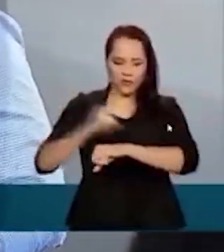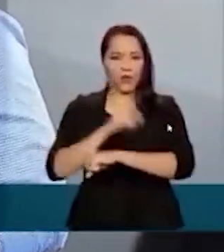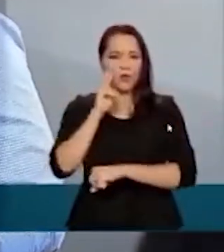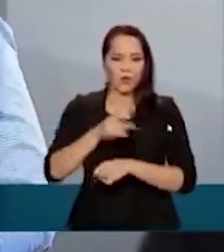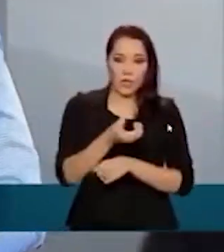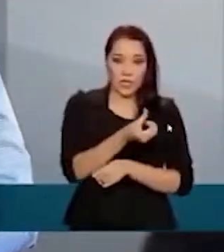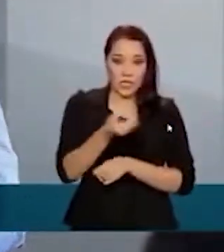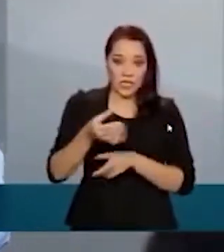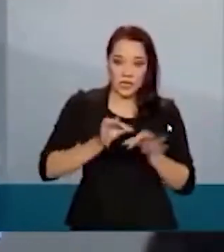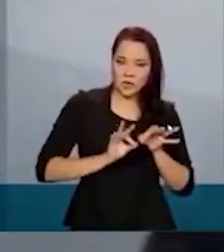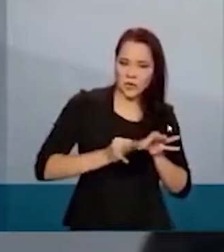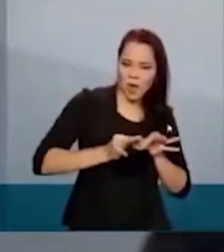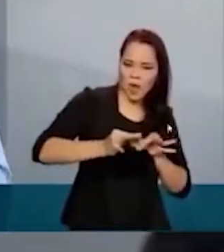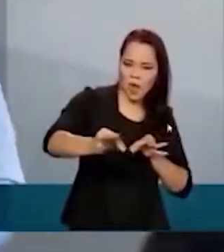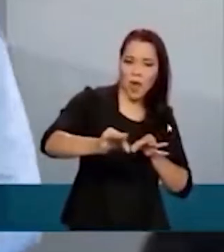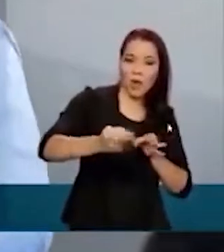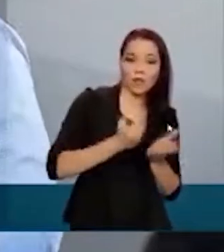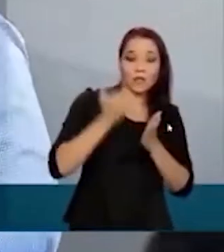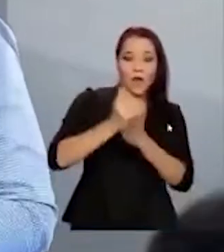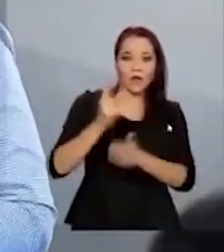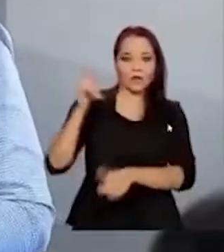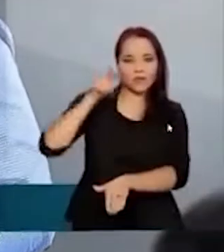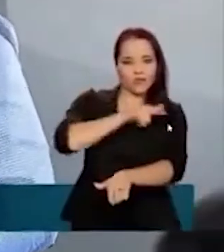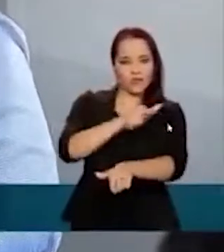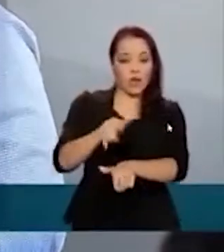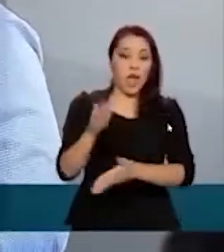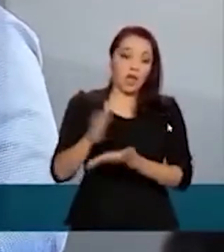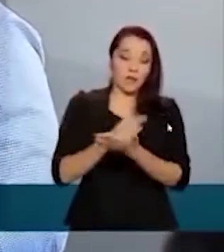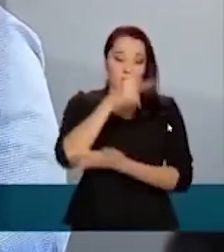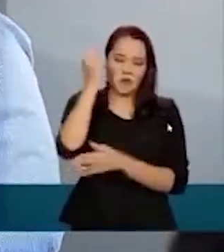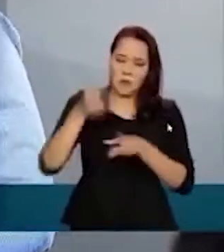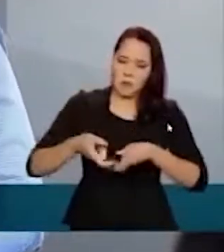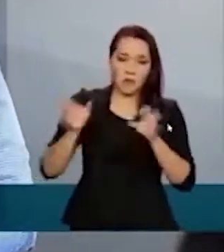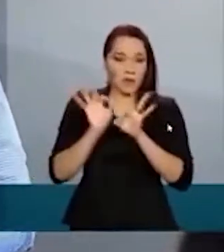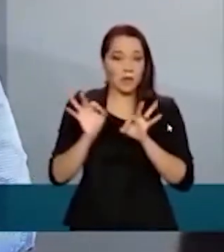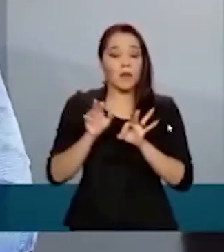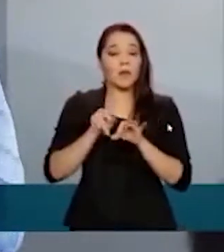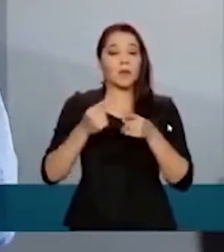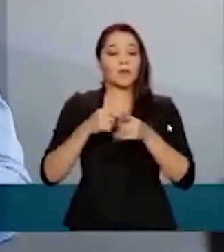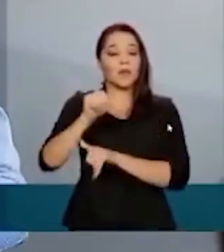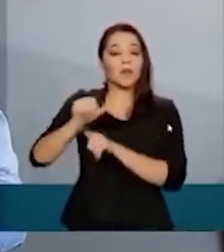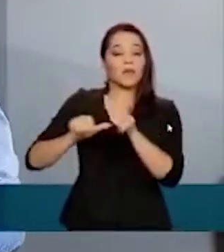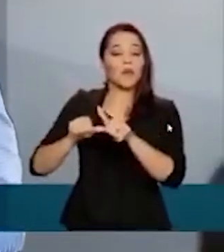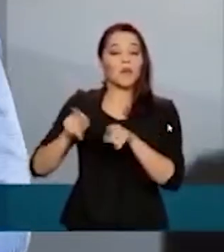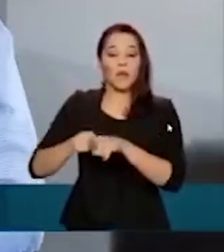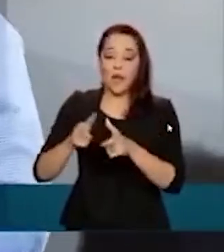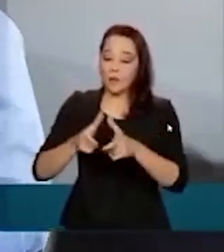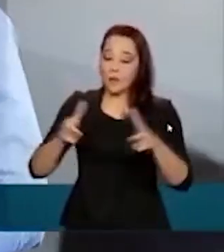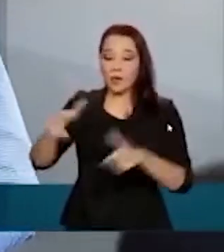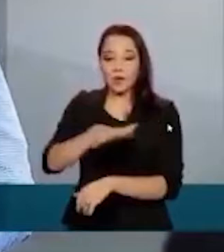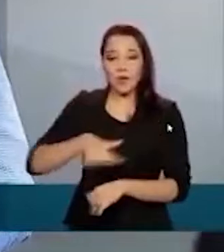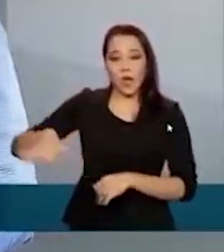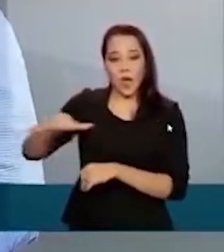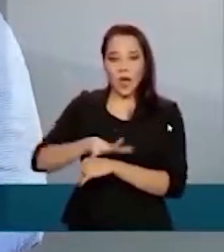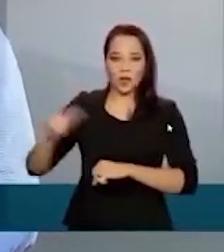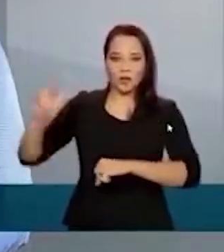de ampliação de pista. Talvez as pessoas não tenham percebido, mas tinha lá também a reforma, a ampliação do parque de aeronaves com